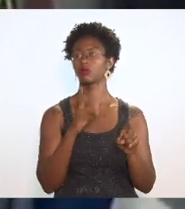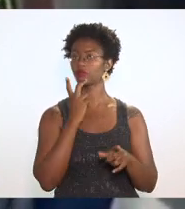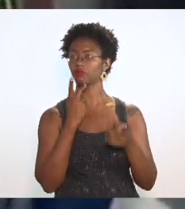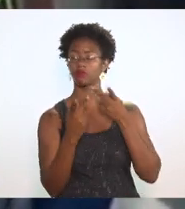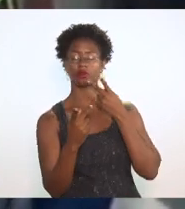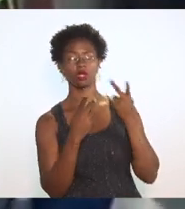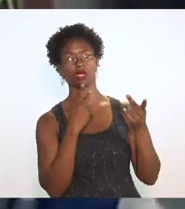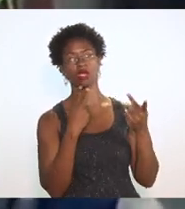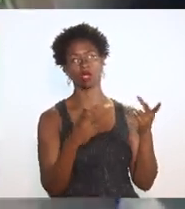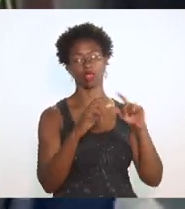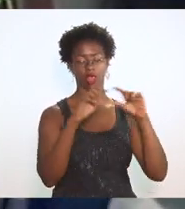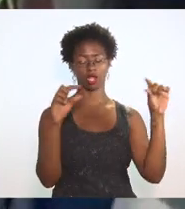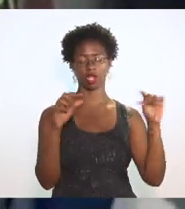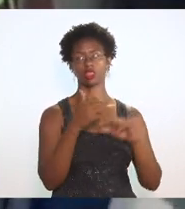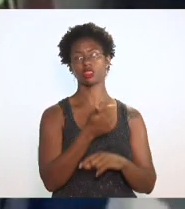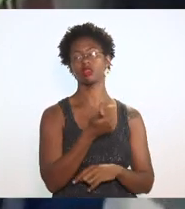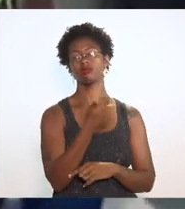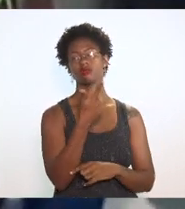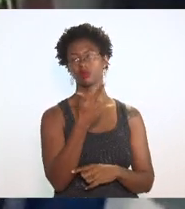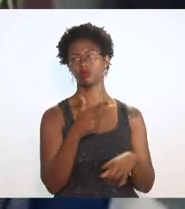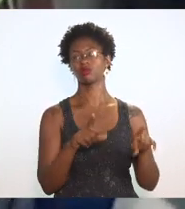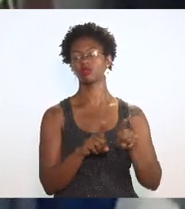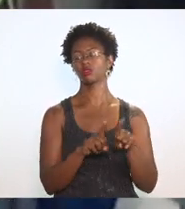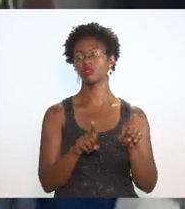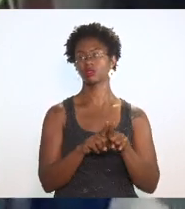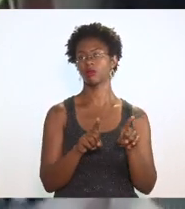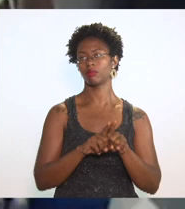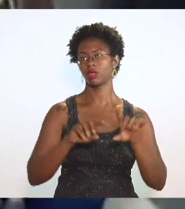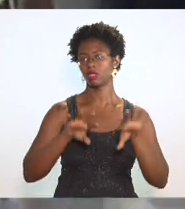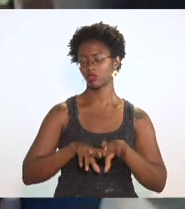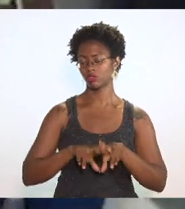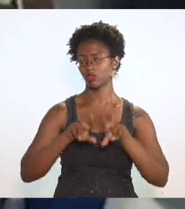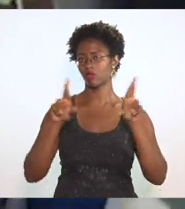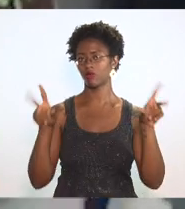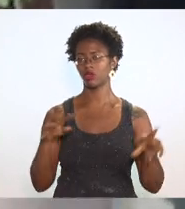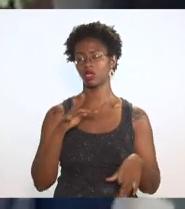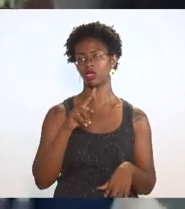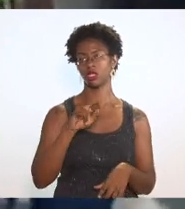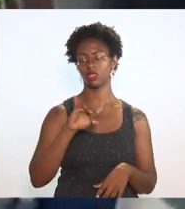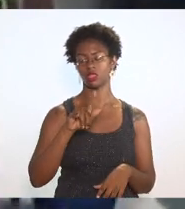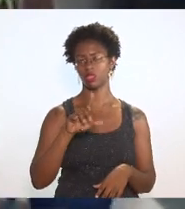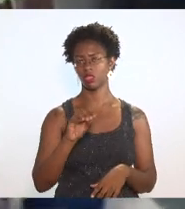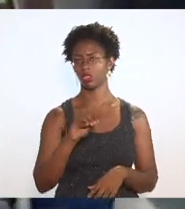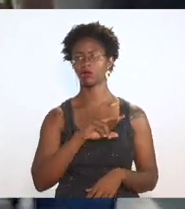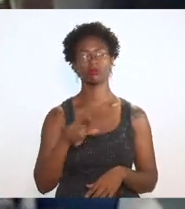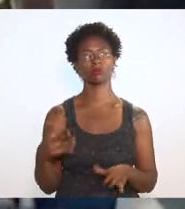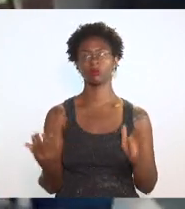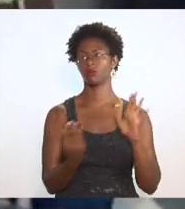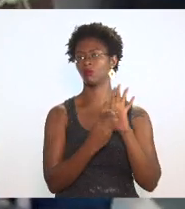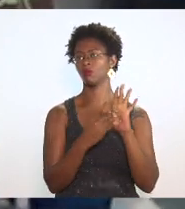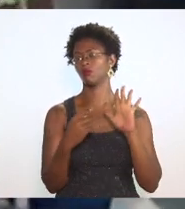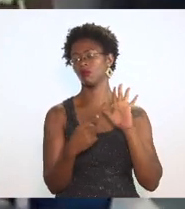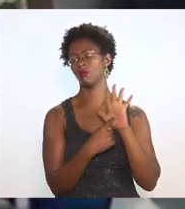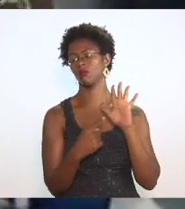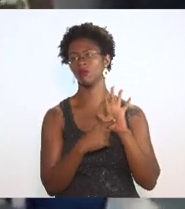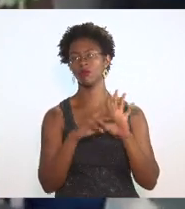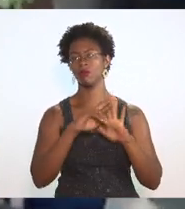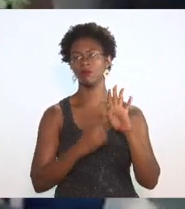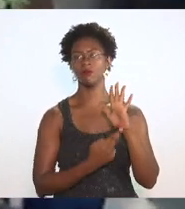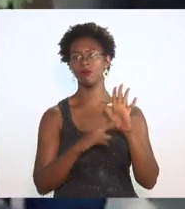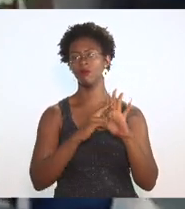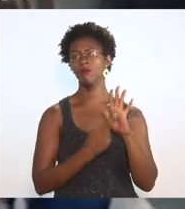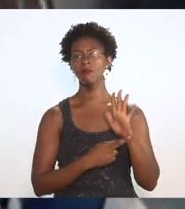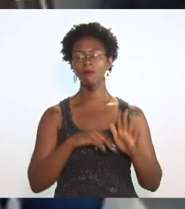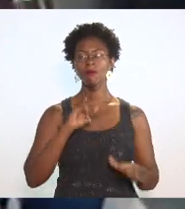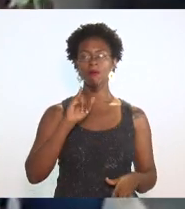12ª e que tratam do diferimento do trigo que não é o que não está tratado lá no regulamento de ICMS